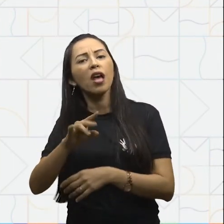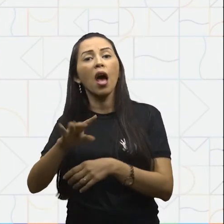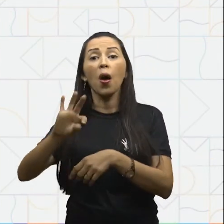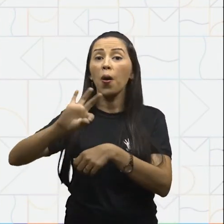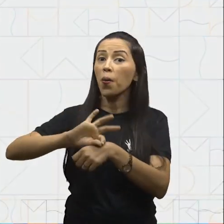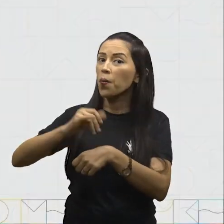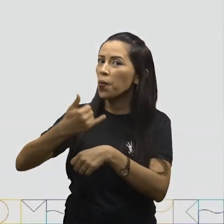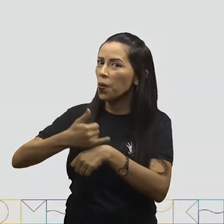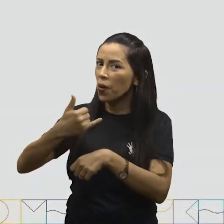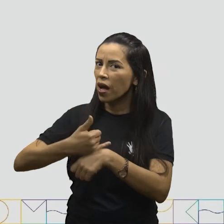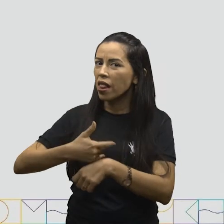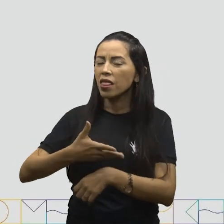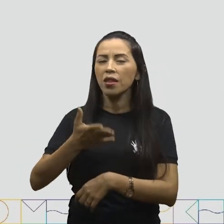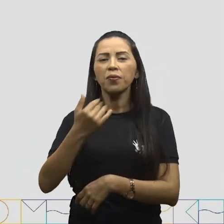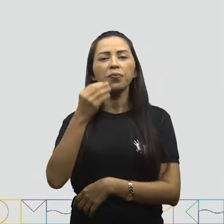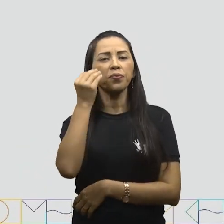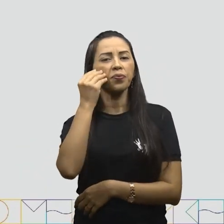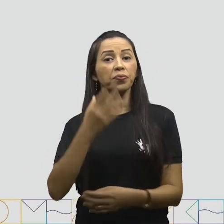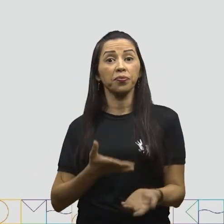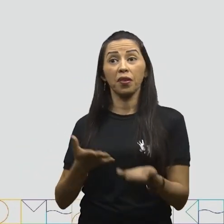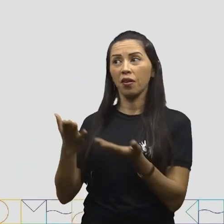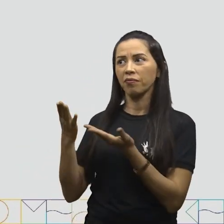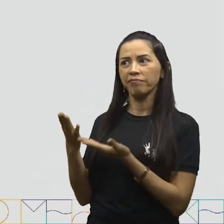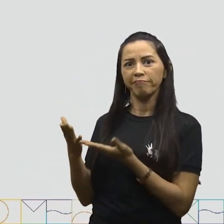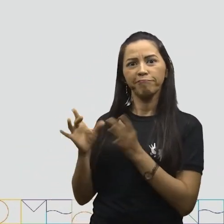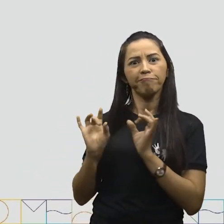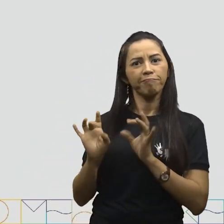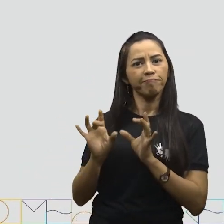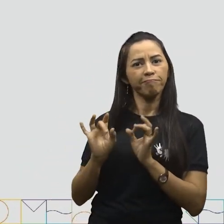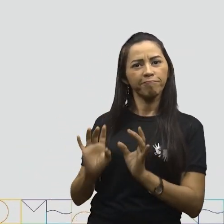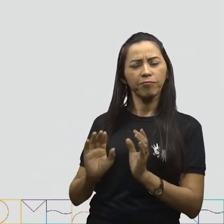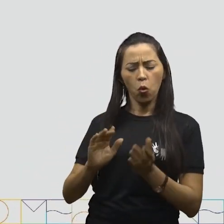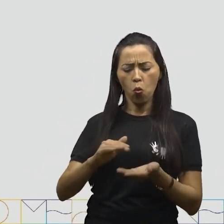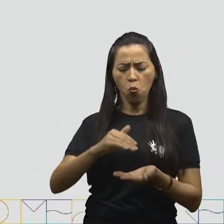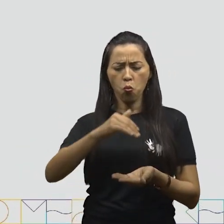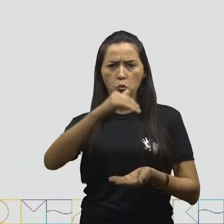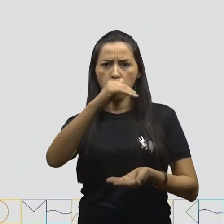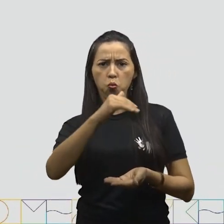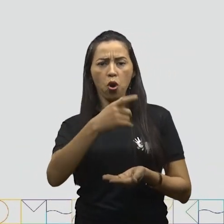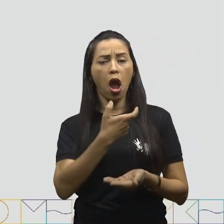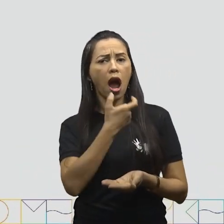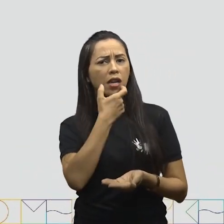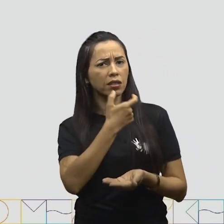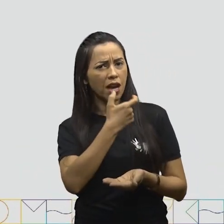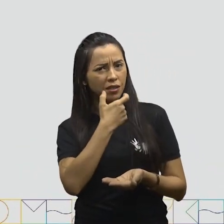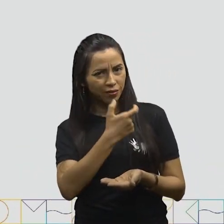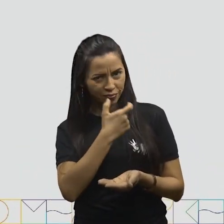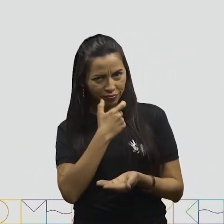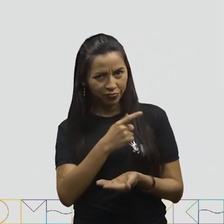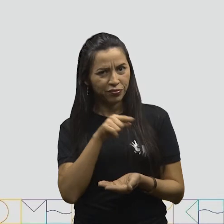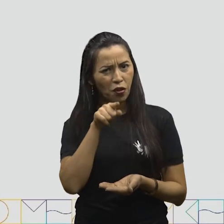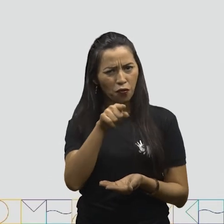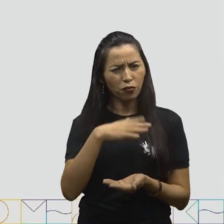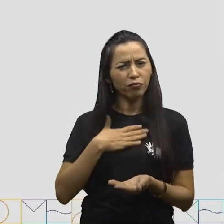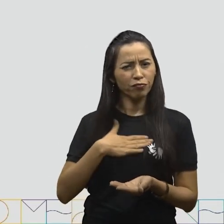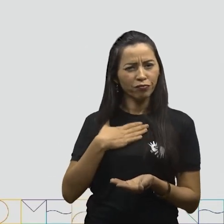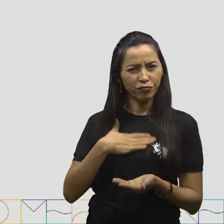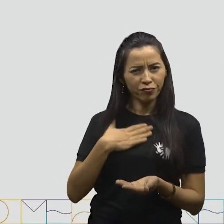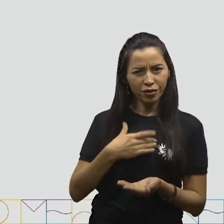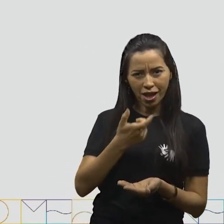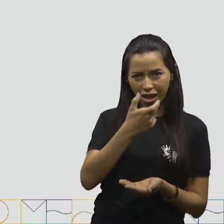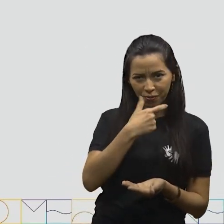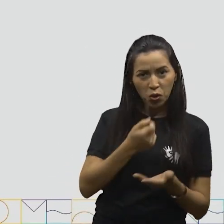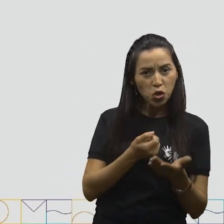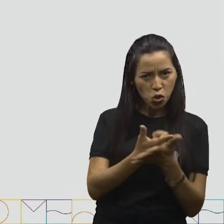Vamos lá? Vende-se um pacote de bolachas no mercadinho. Quem aí compra pacote de bolachas no